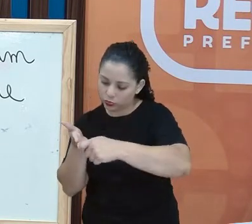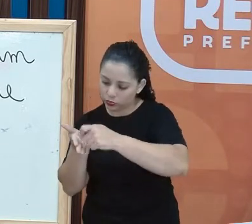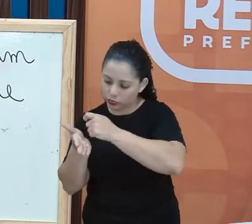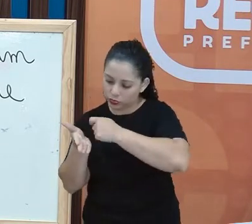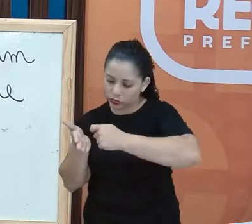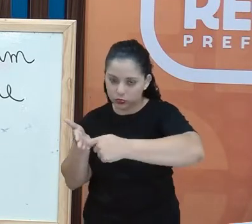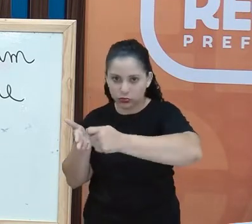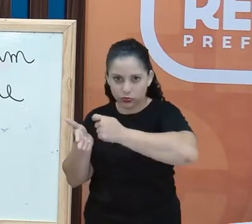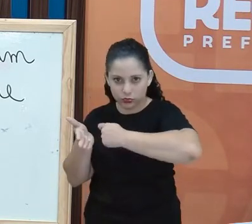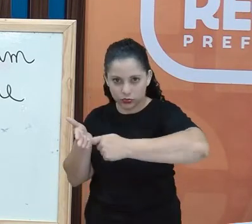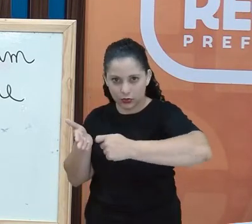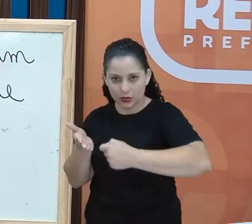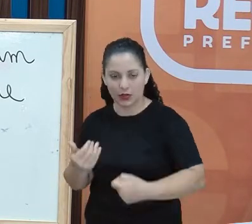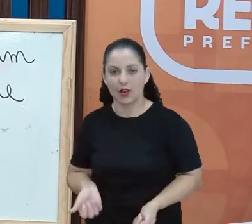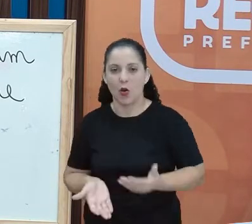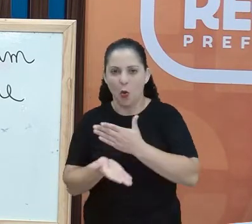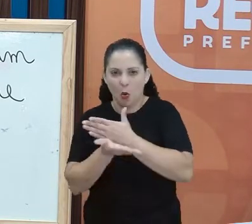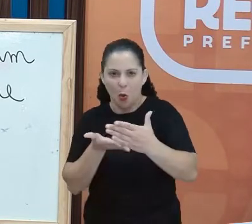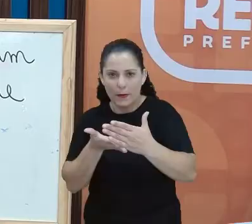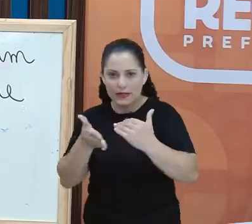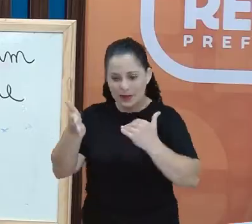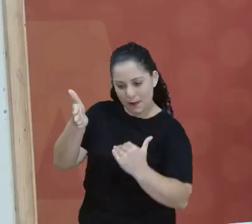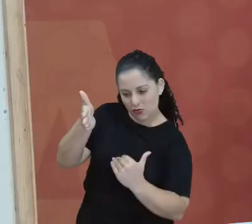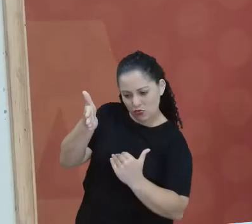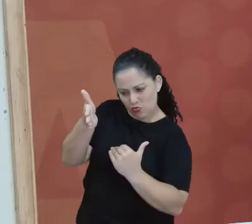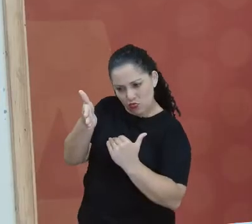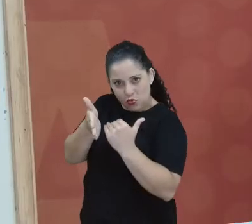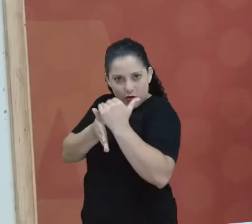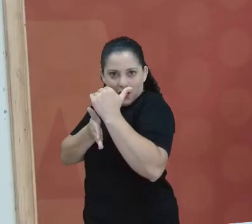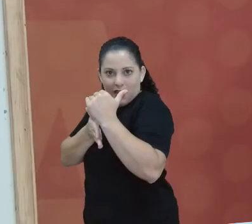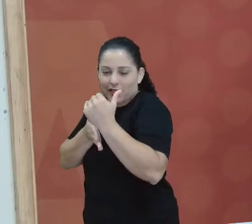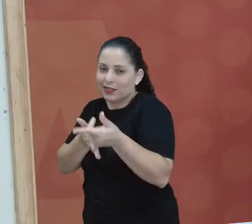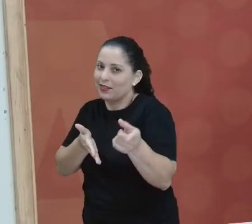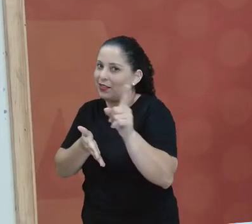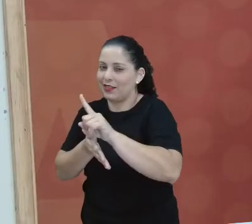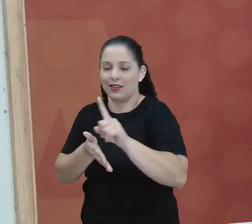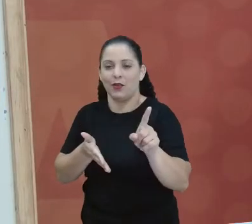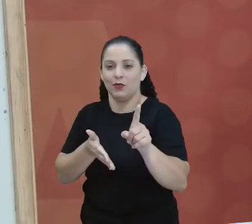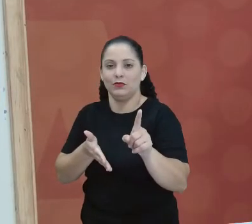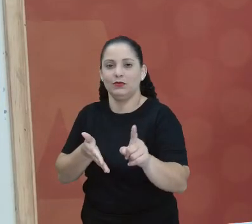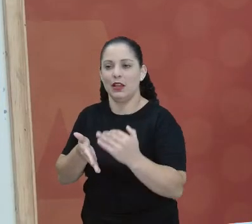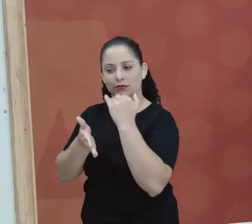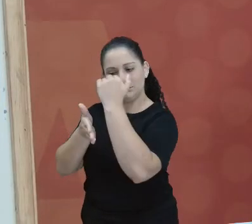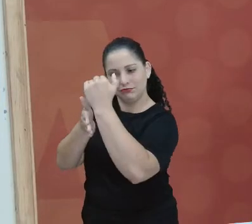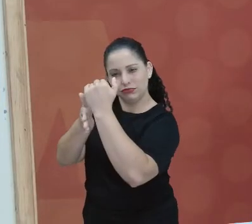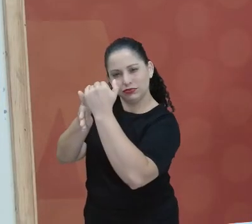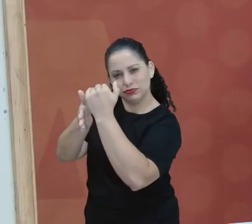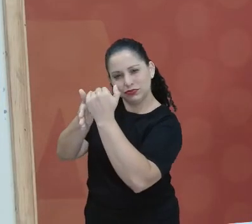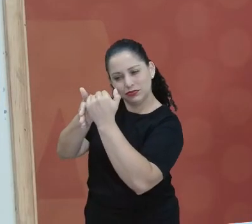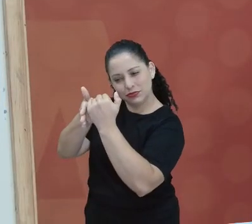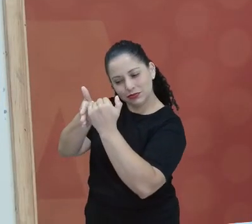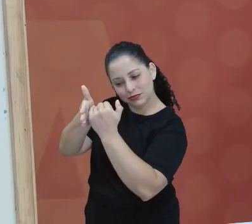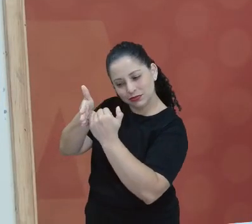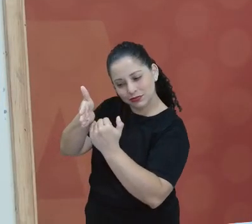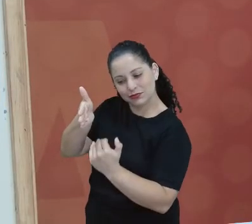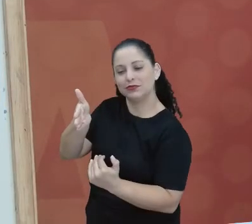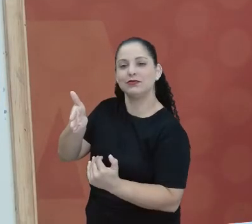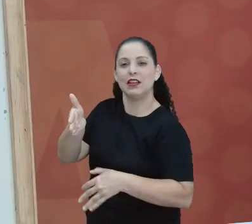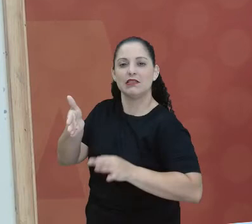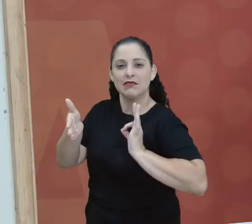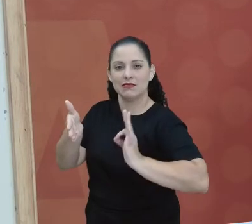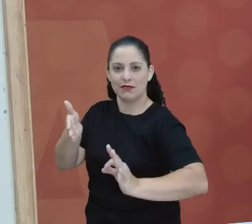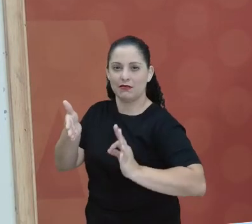Eu não comecei daqui de baixo pra cima, tá? Olha Eu vou seguindo